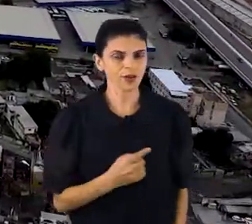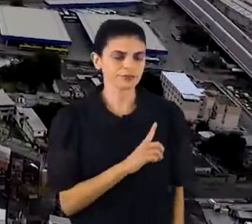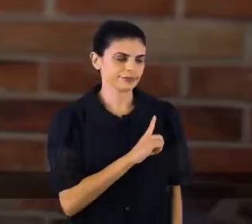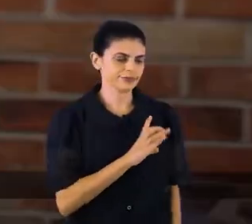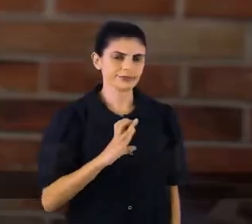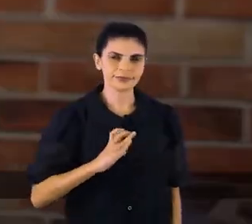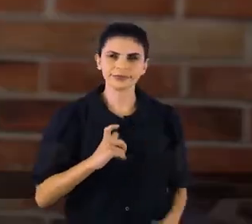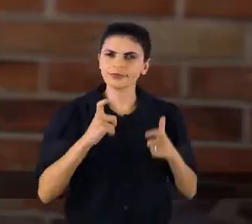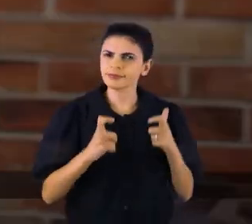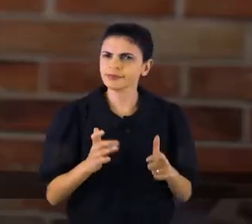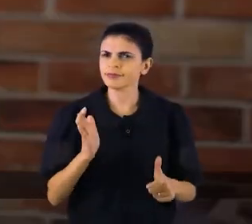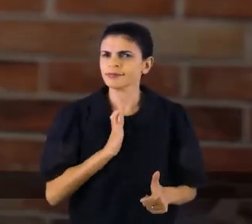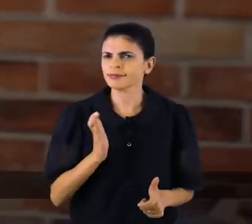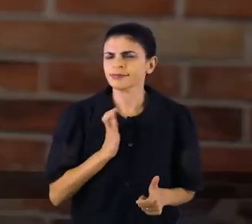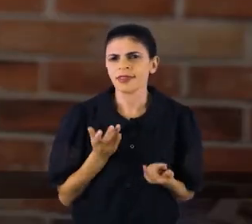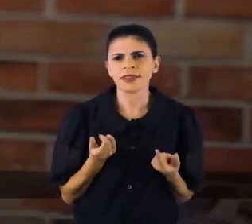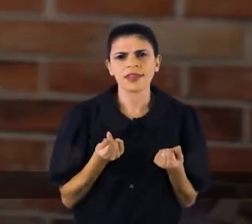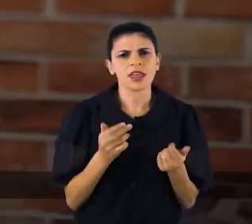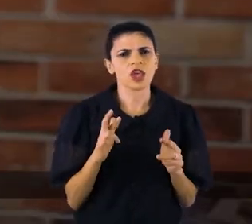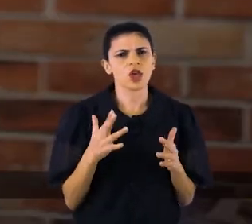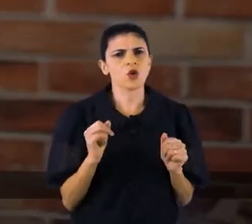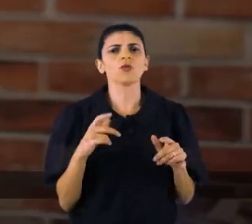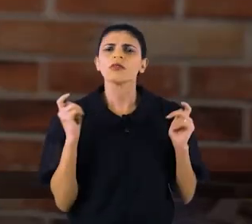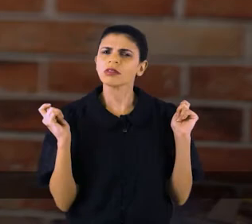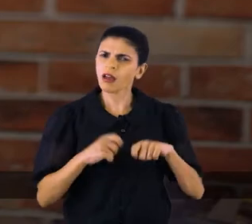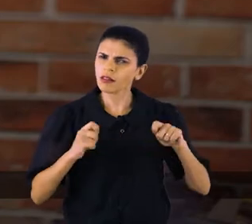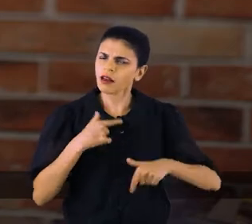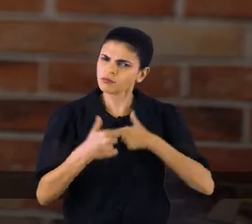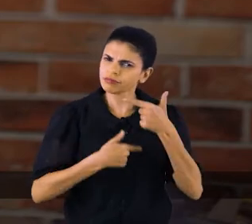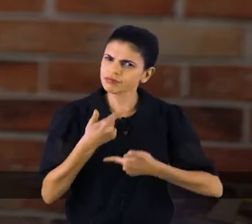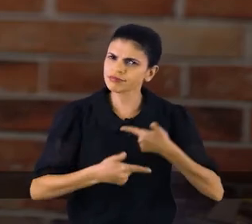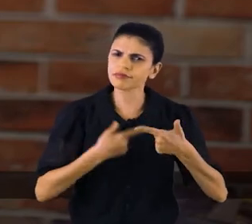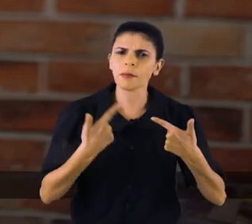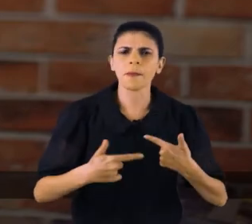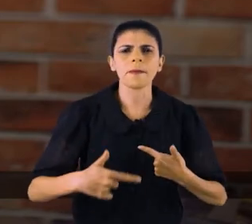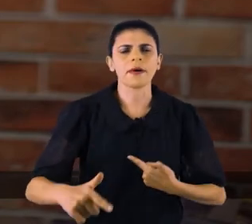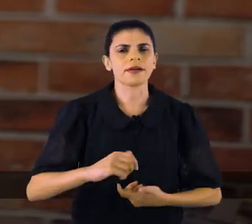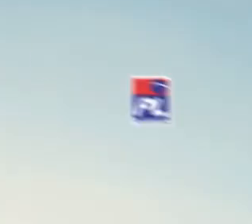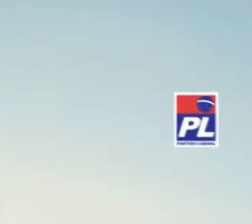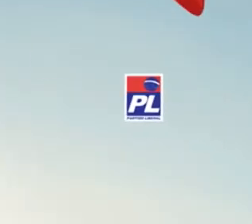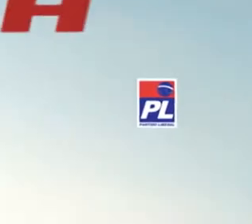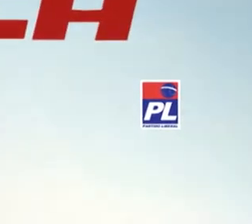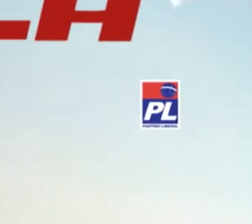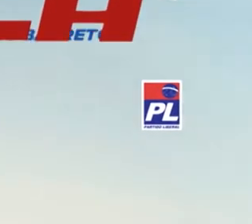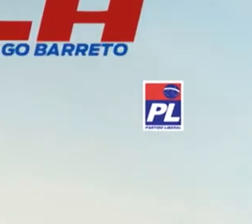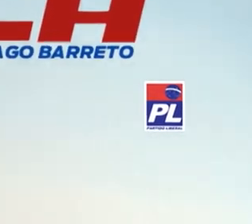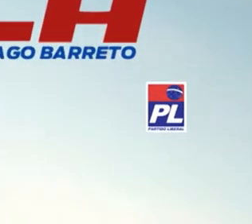gente. Duque de Caxias é muito rico e tem condições de fazer muito mais do que está se fazendo.